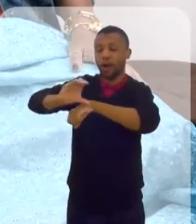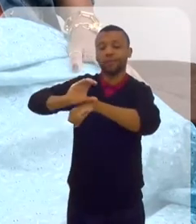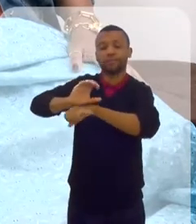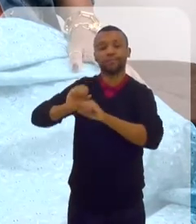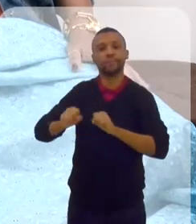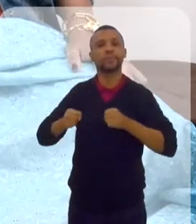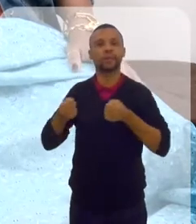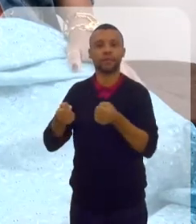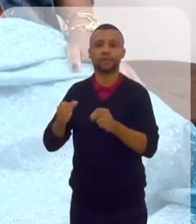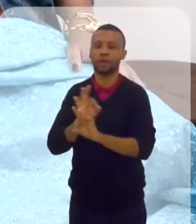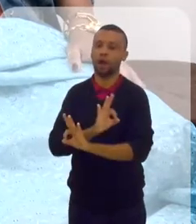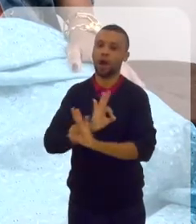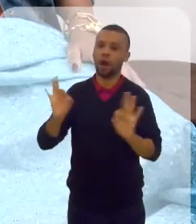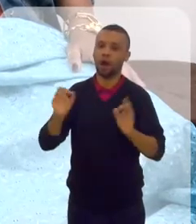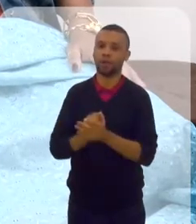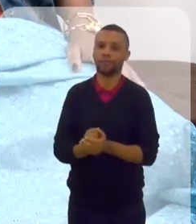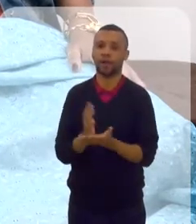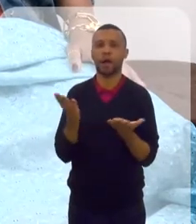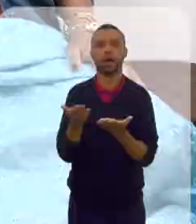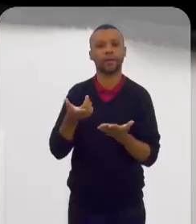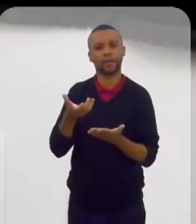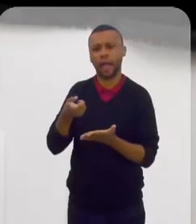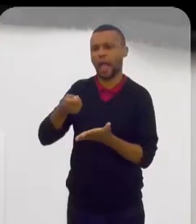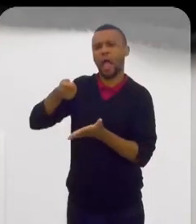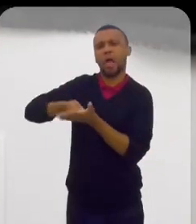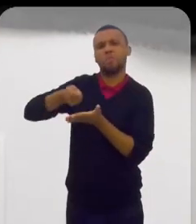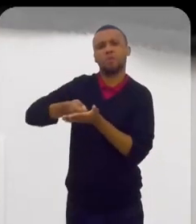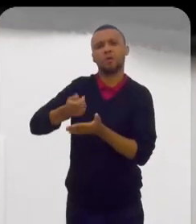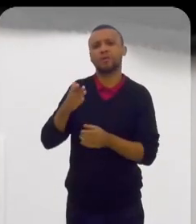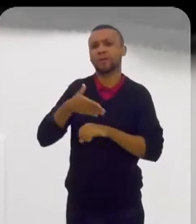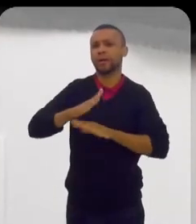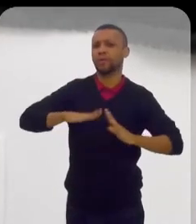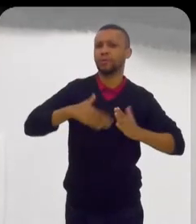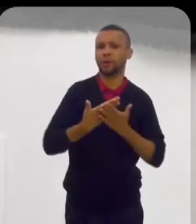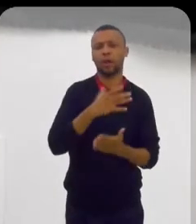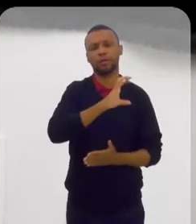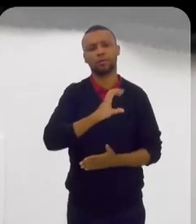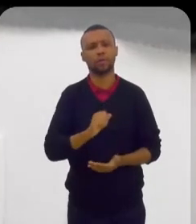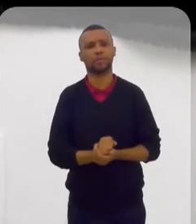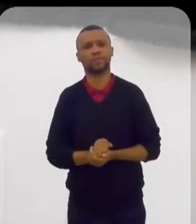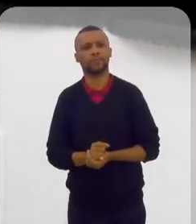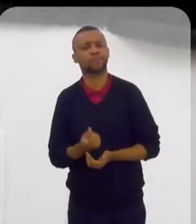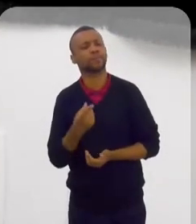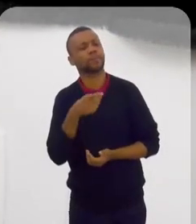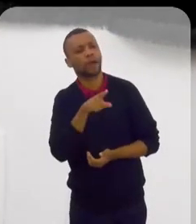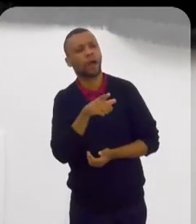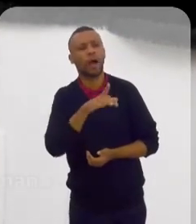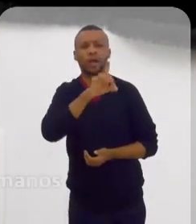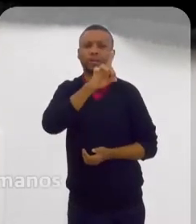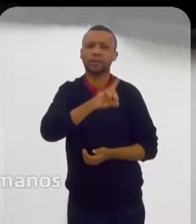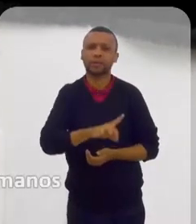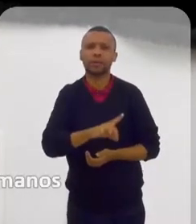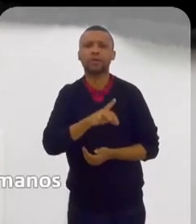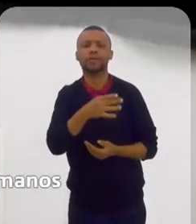Ela está garantida. Ótimo. Agora, você quer impor. Por exemplo, eu vou chegar na escola católica e falar assim, ah, poxa, a direção está vendendo